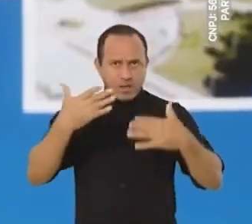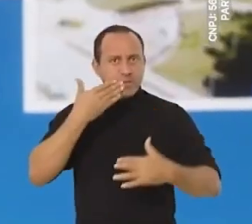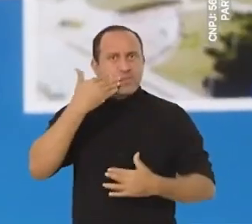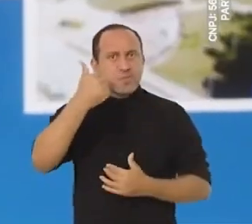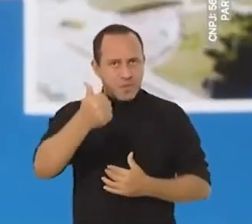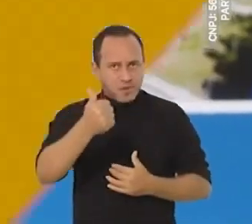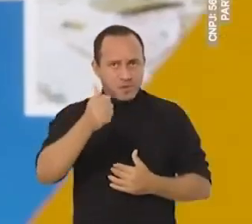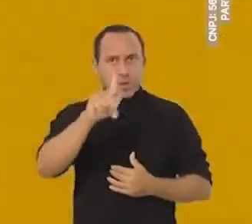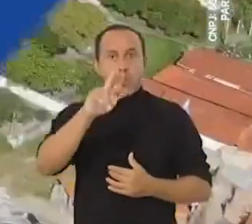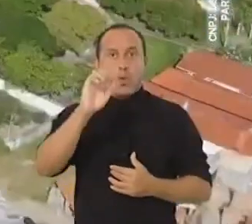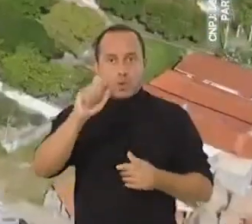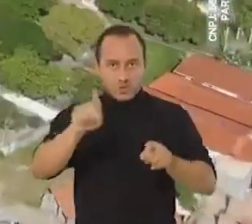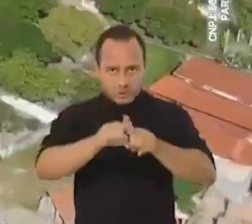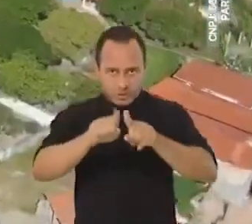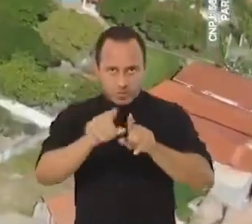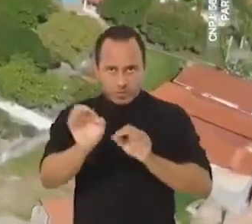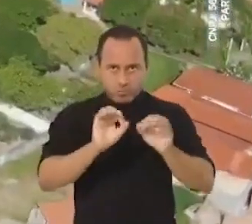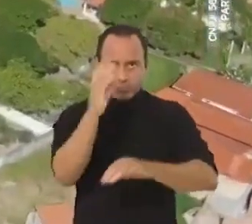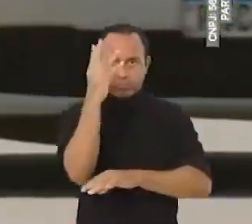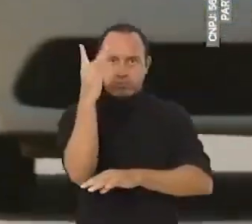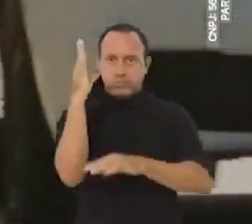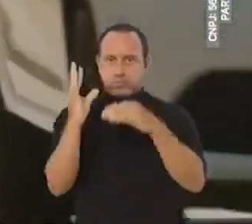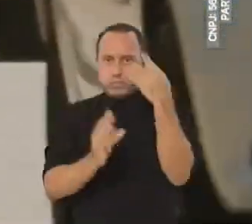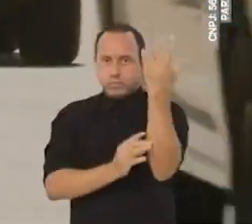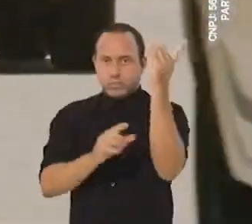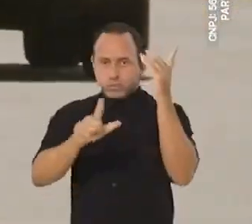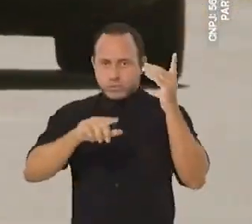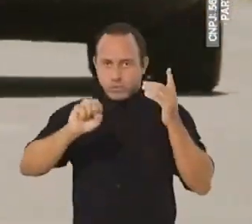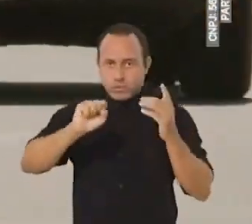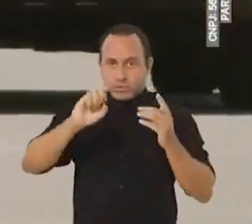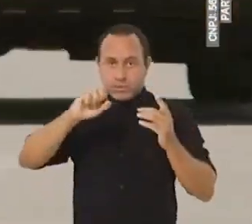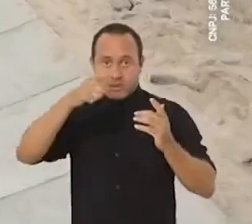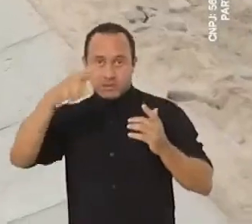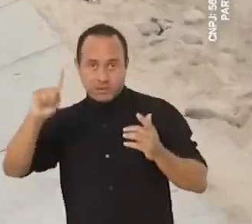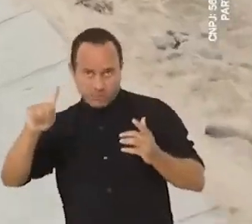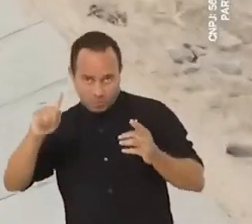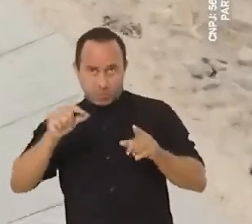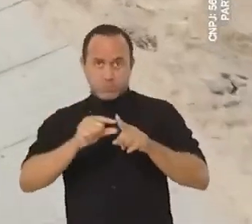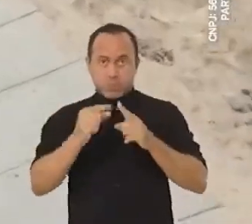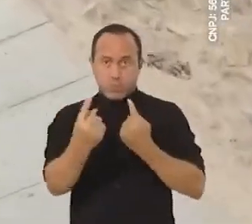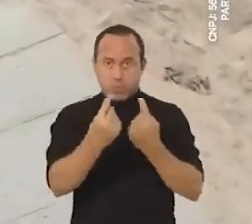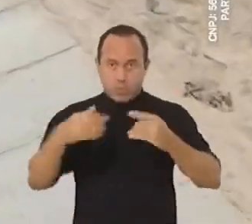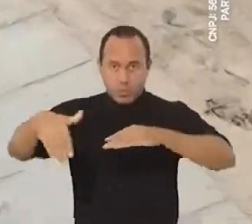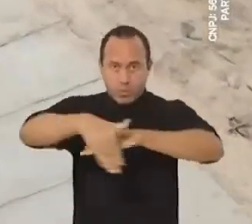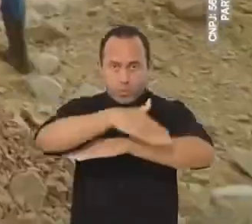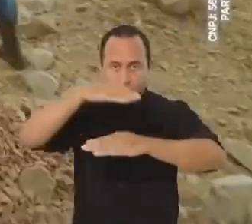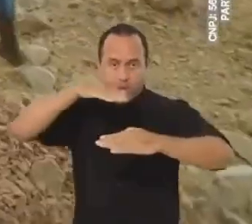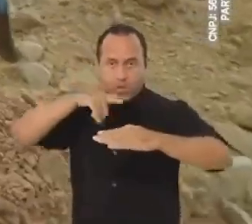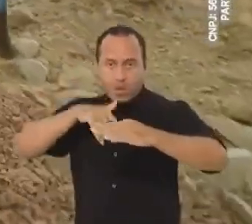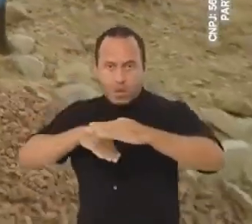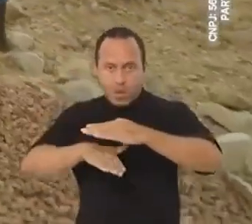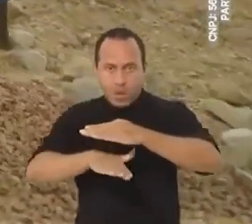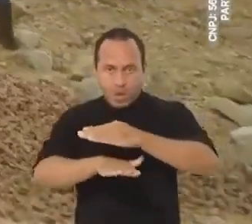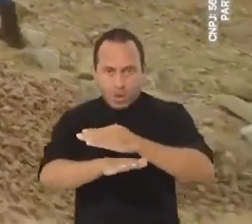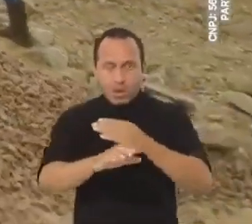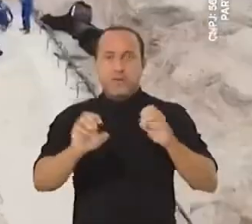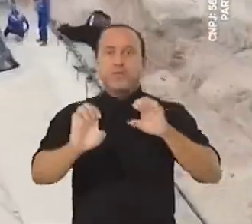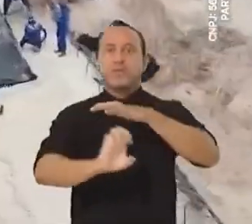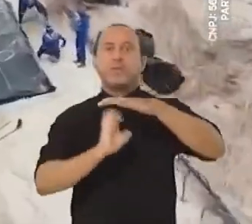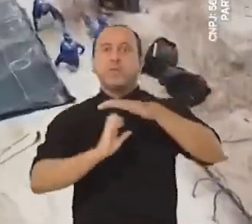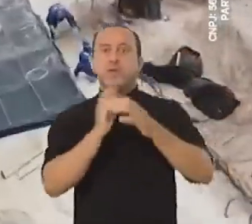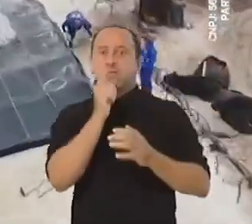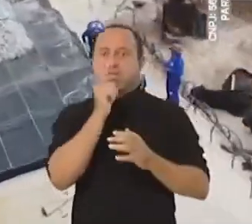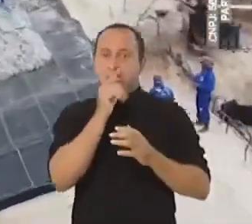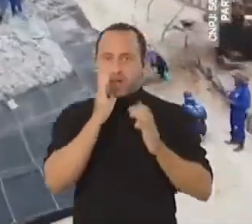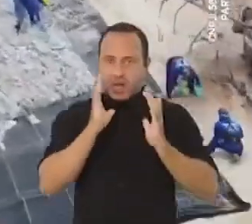farão a cidade melhor. Luiz também vai urbanizar a zona de expansão, concluindo o novo canal, o esgotamento sanitário com